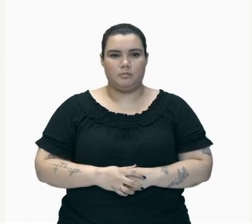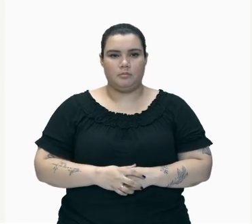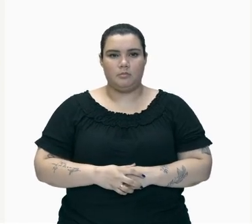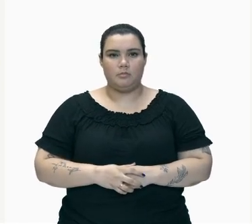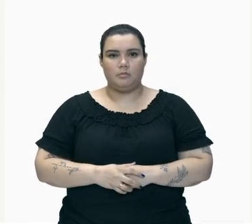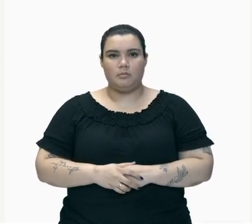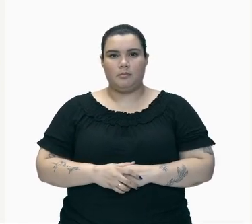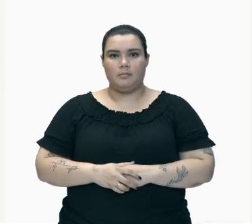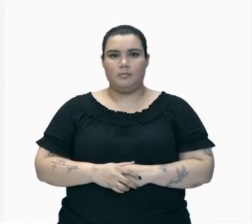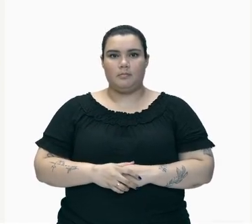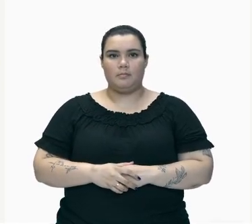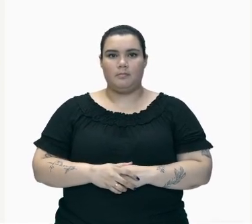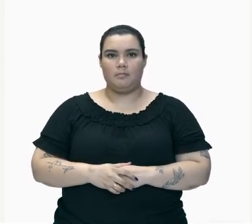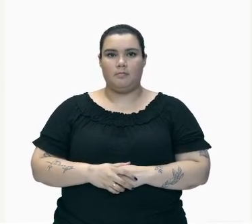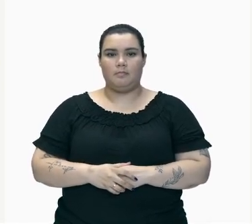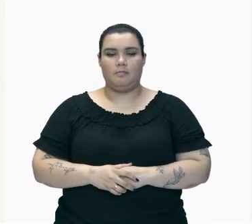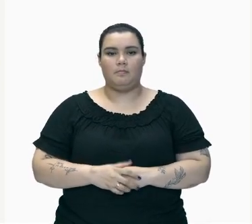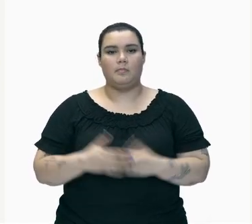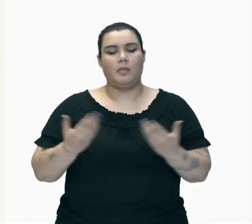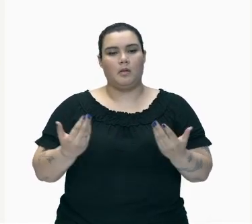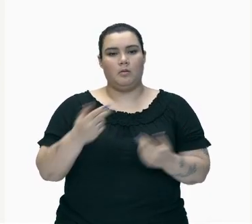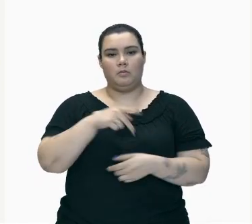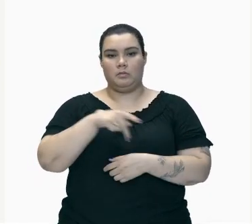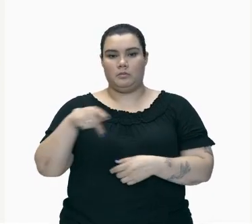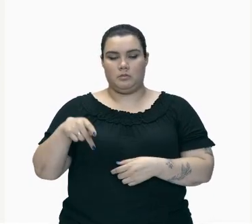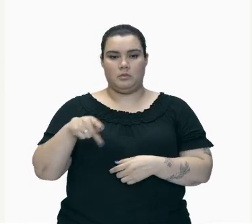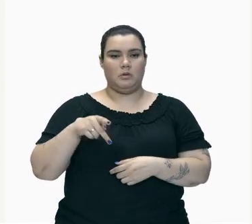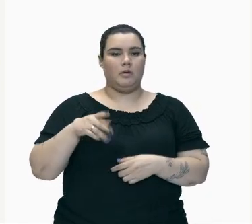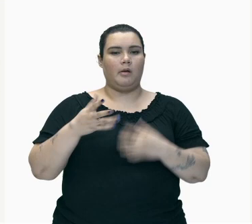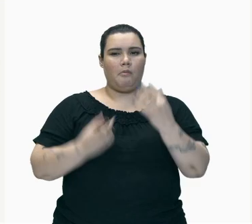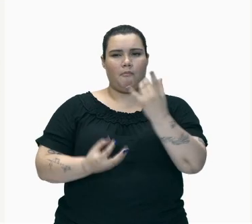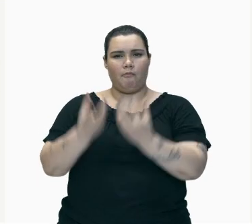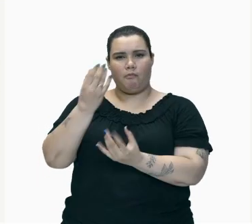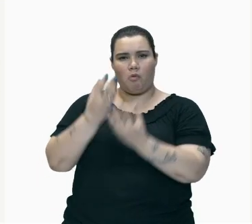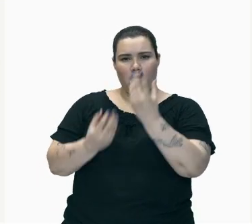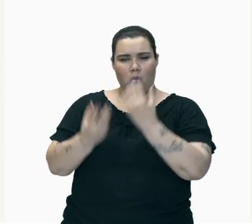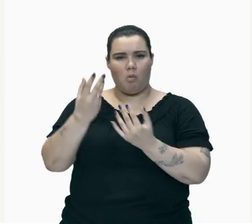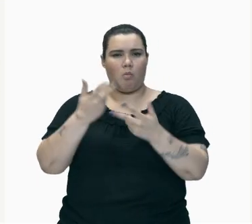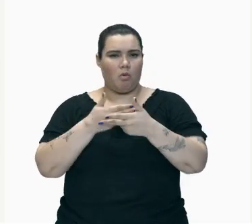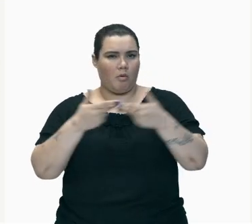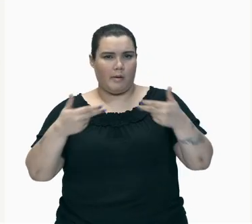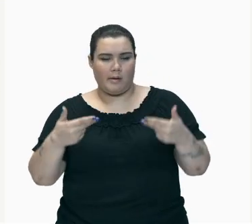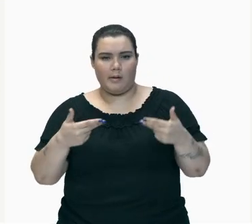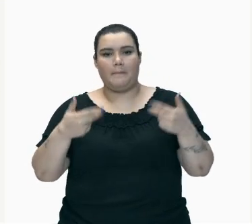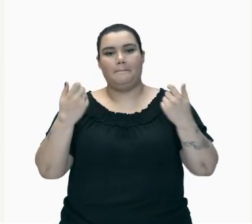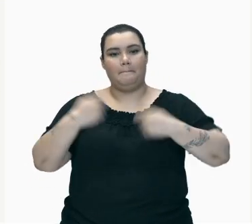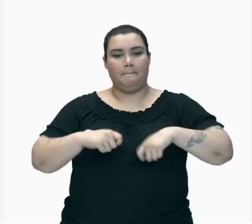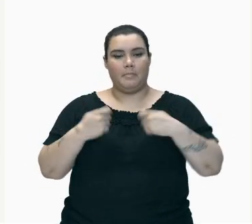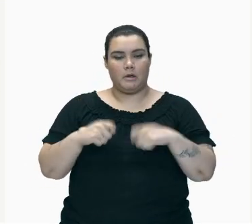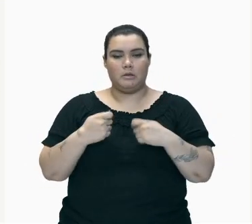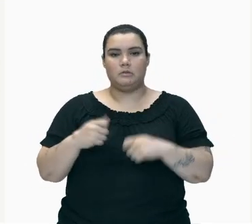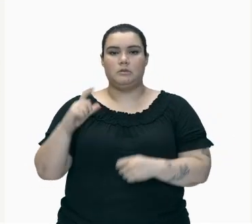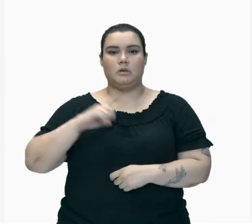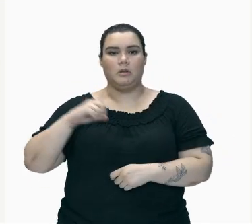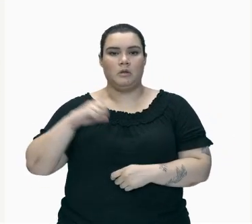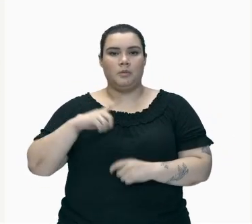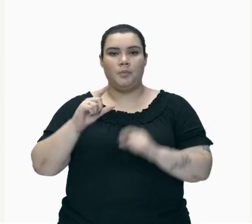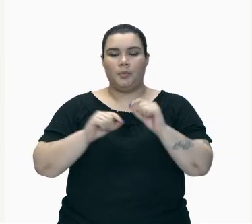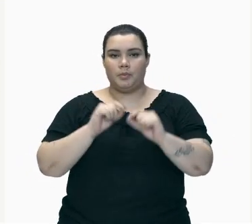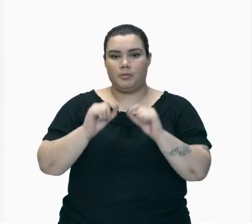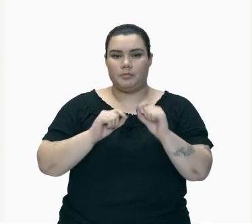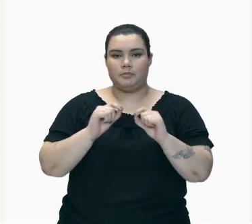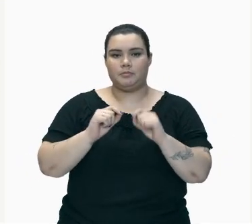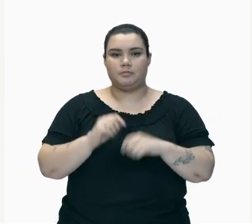Então Professor Toda queima De compostos Orgânicos Precisa Está